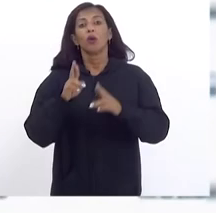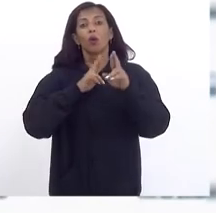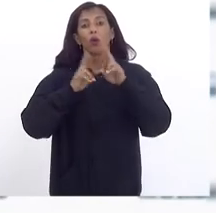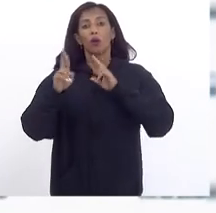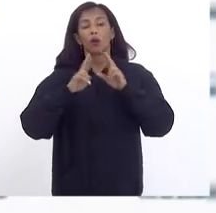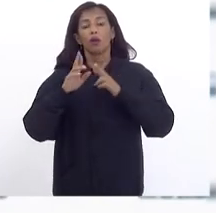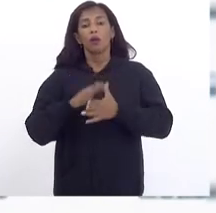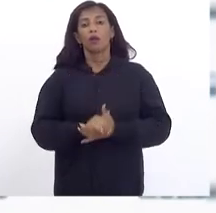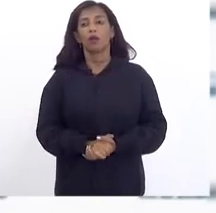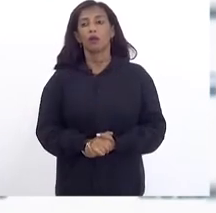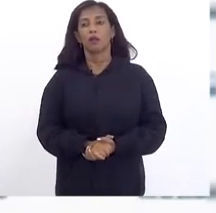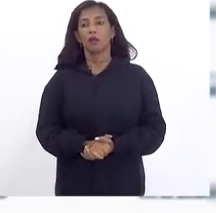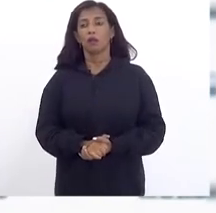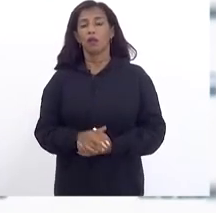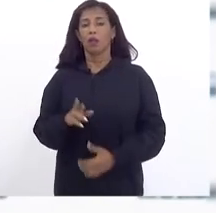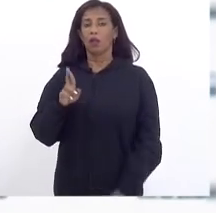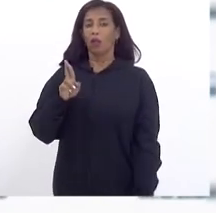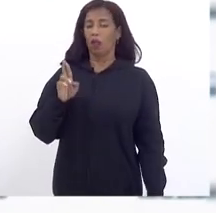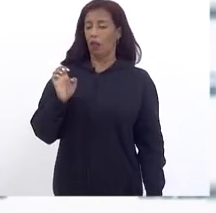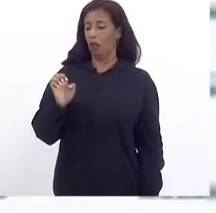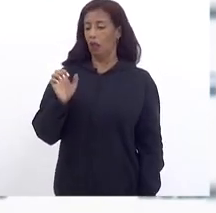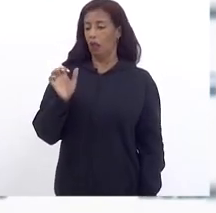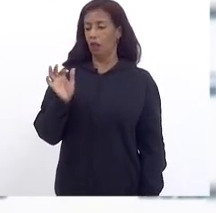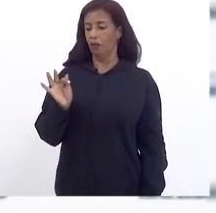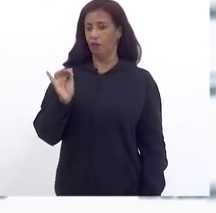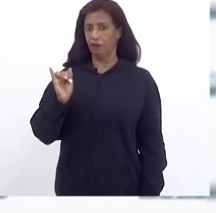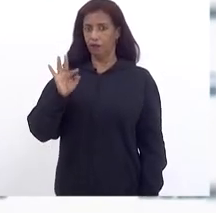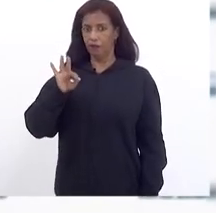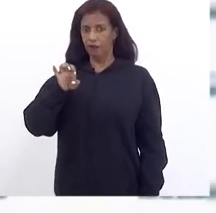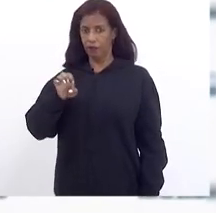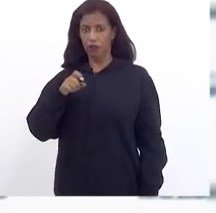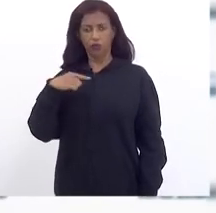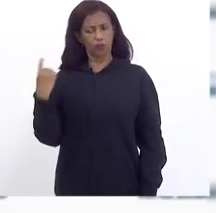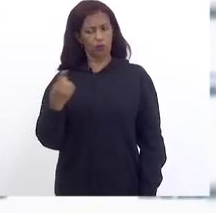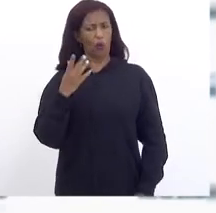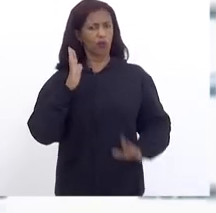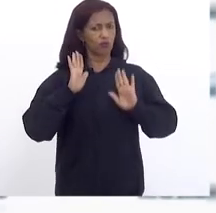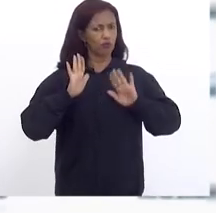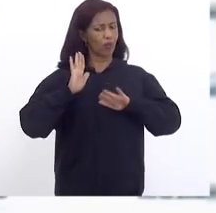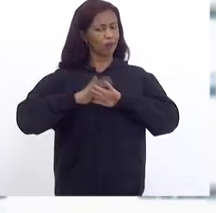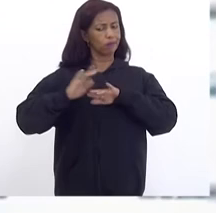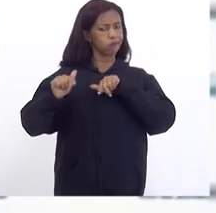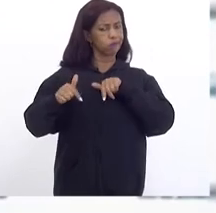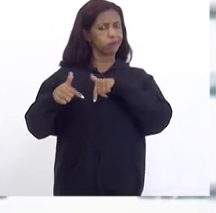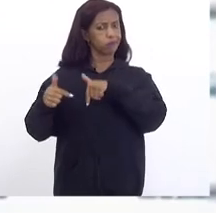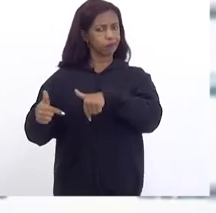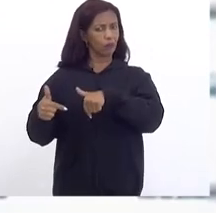A refite Nós já estamos tomando Atitudes